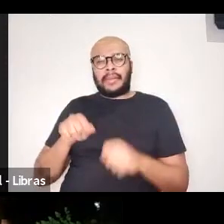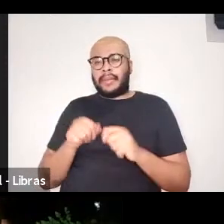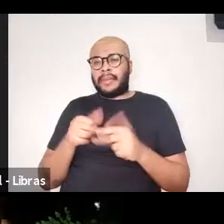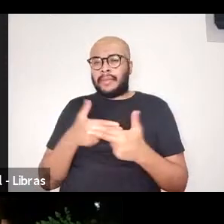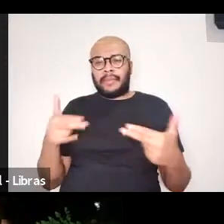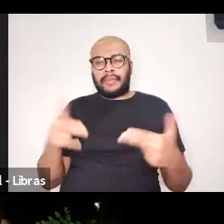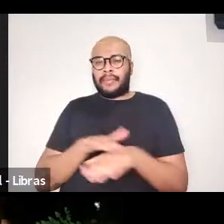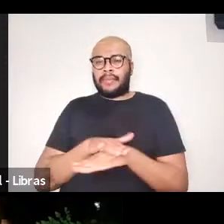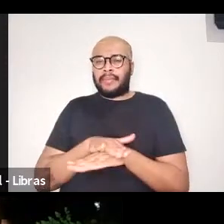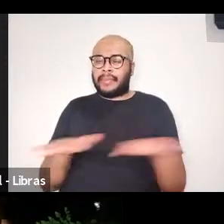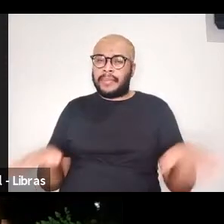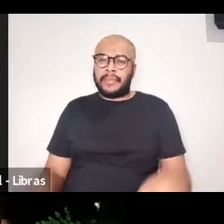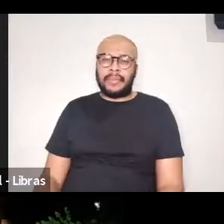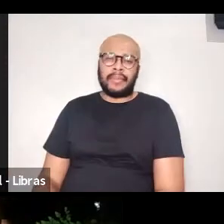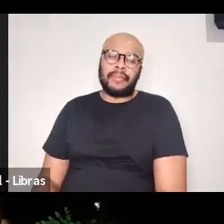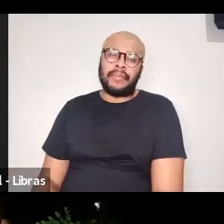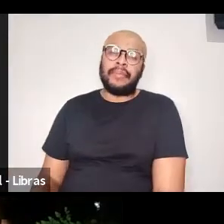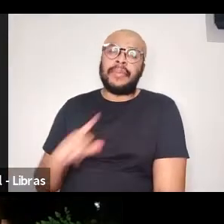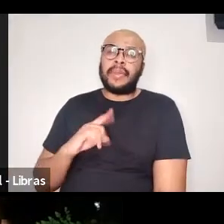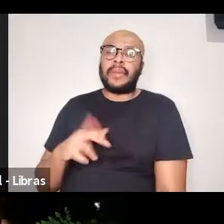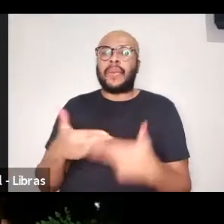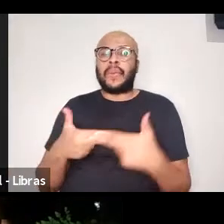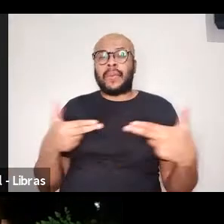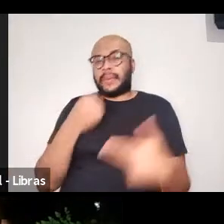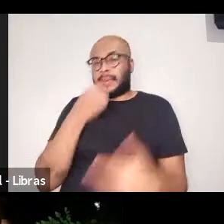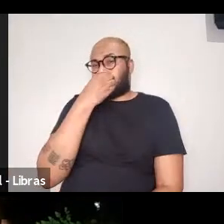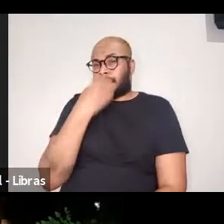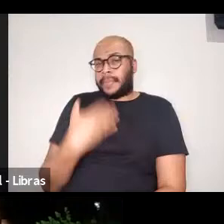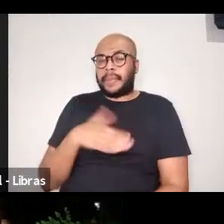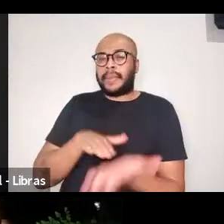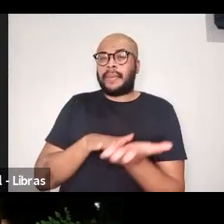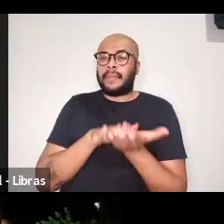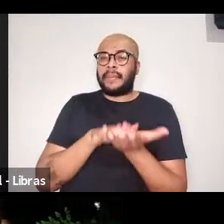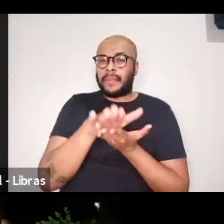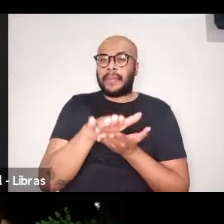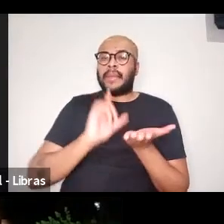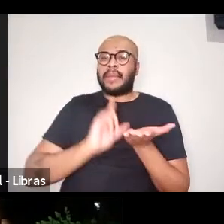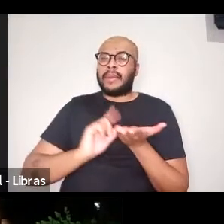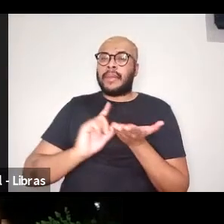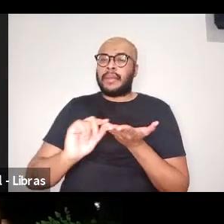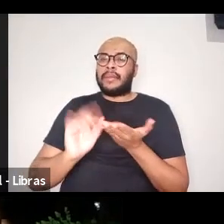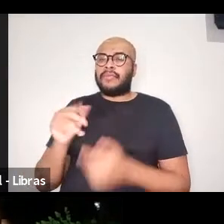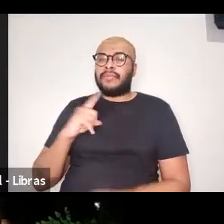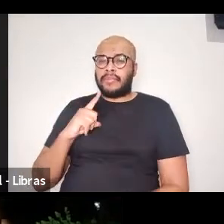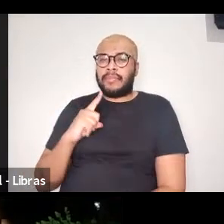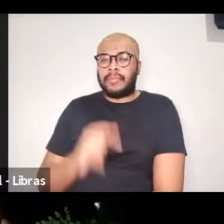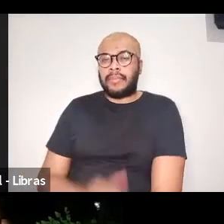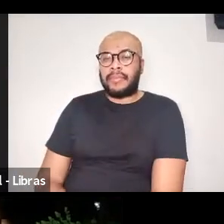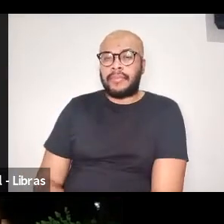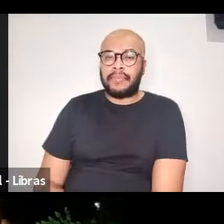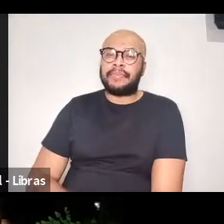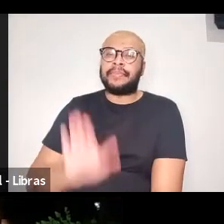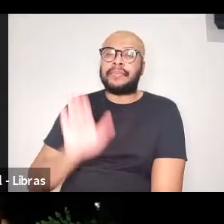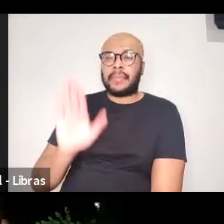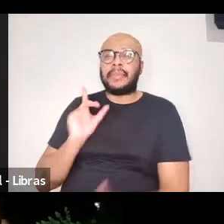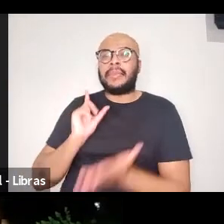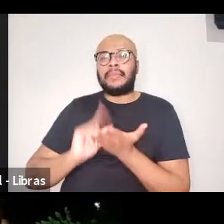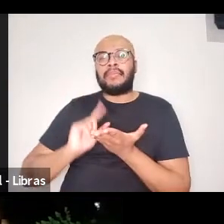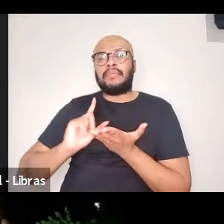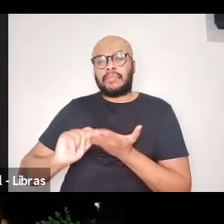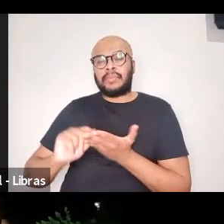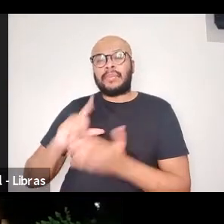tem coisas que estão muito bem ser publicadas como artigos, livros, mas o artigo tem